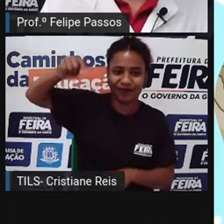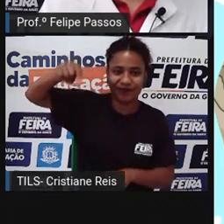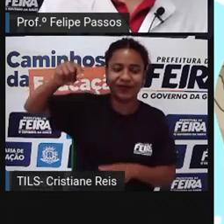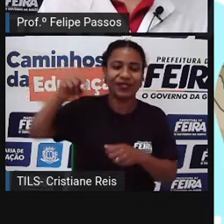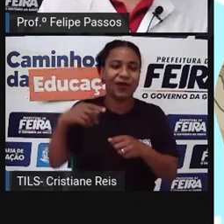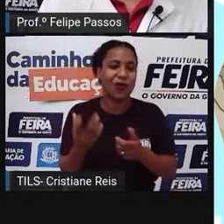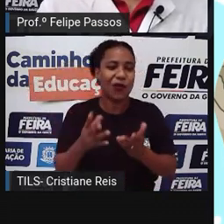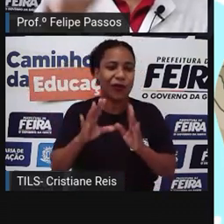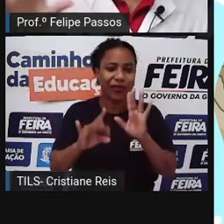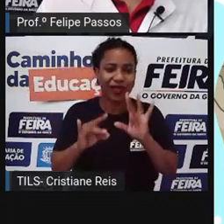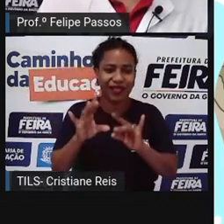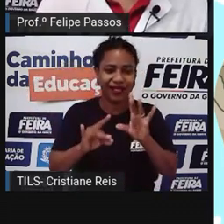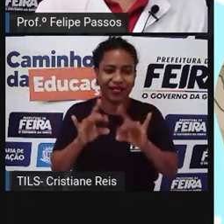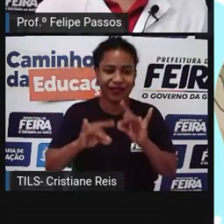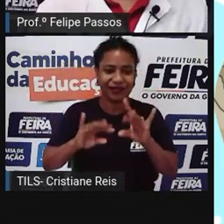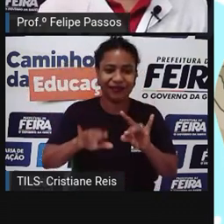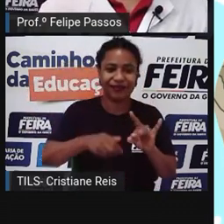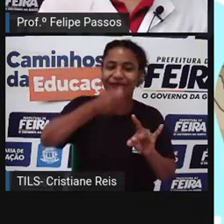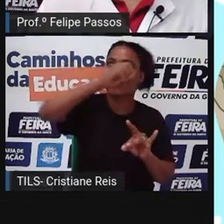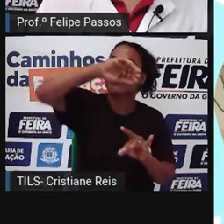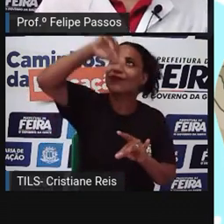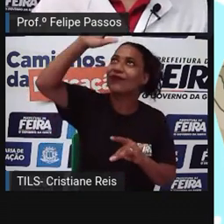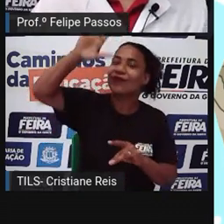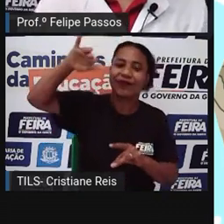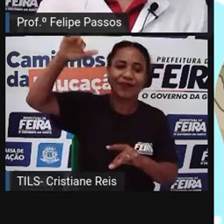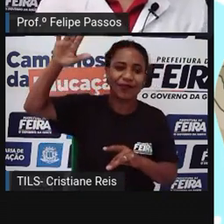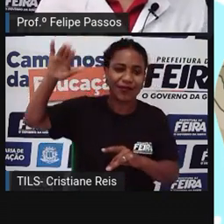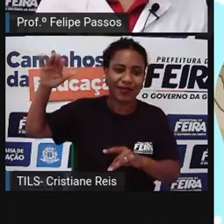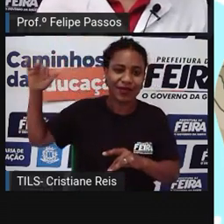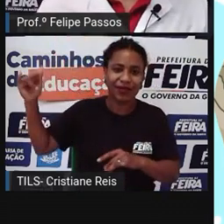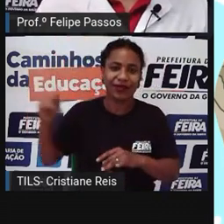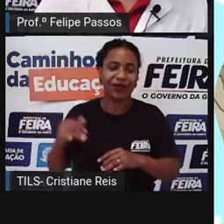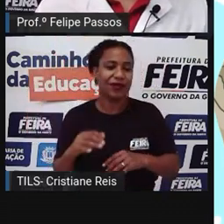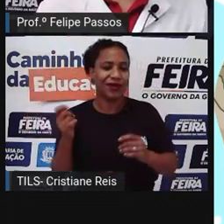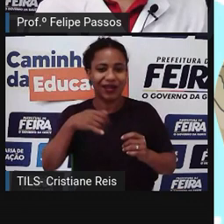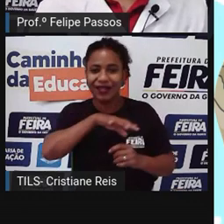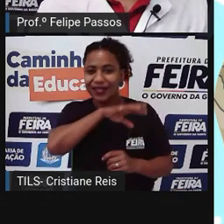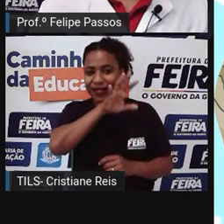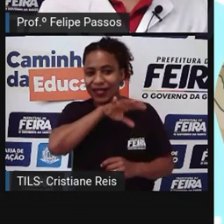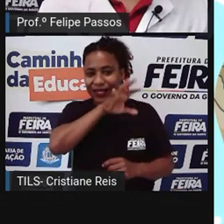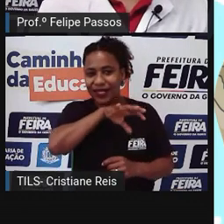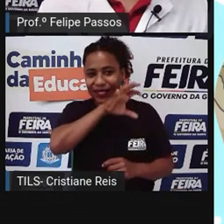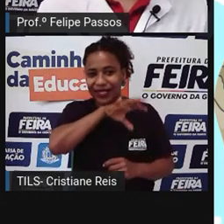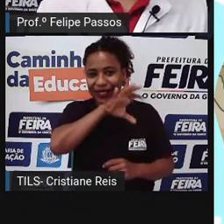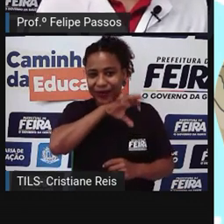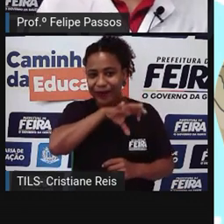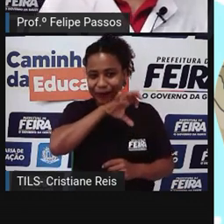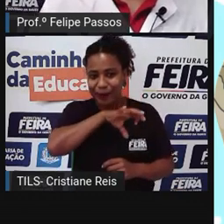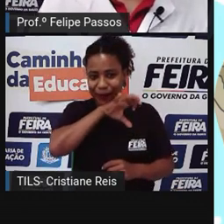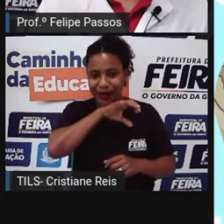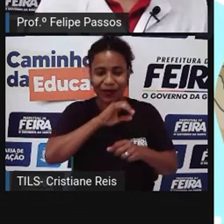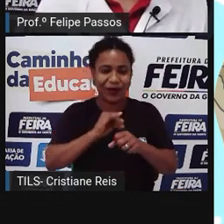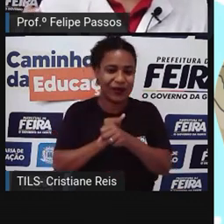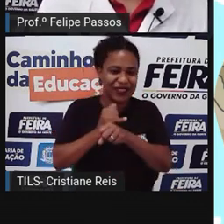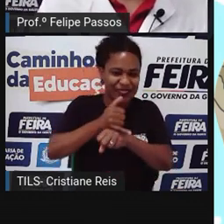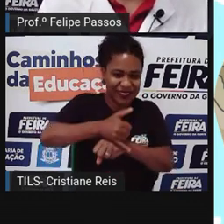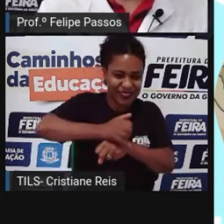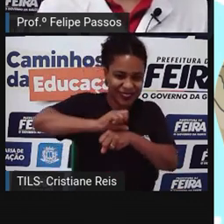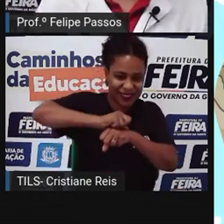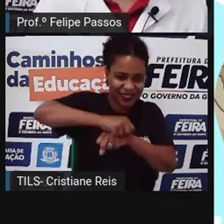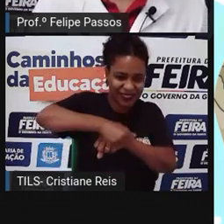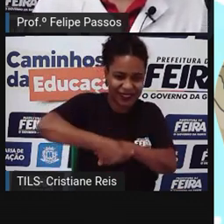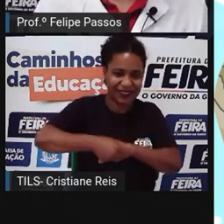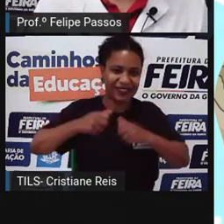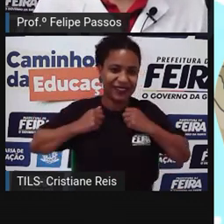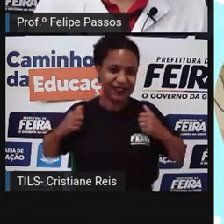escrever, desenhar nas cavernas. Pega a pele de um animal ou palha de uma planta para se cobrir, para deixar